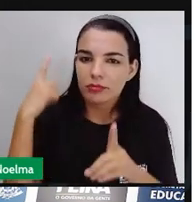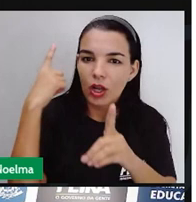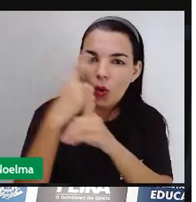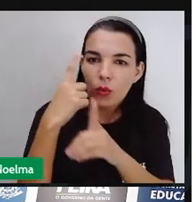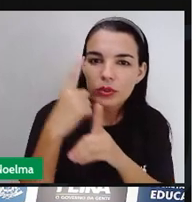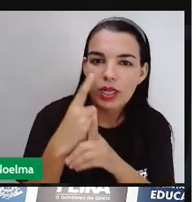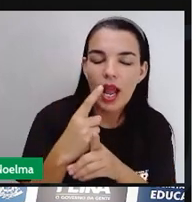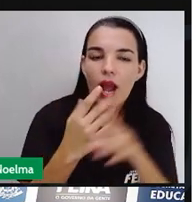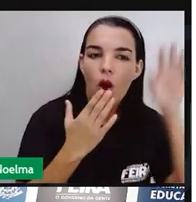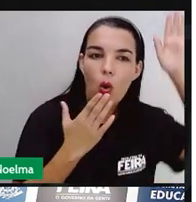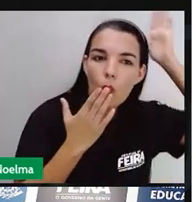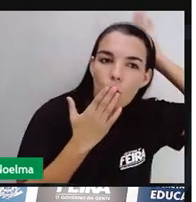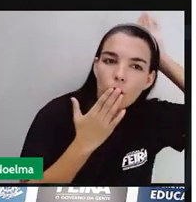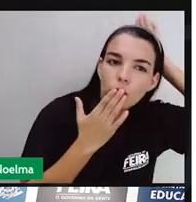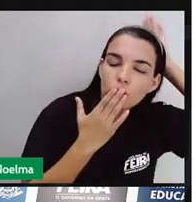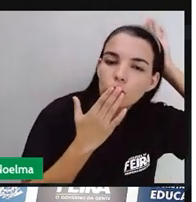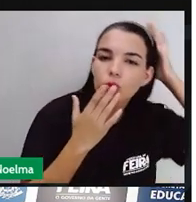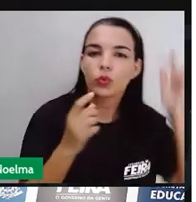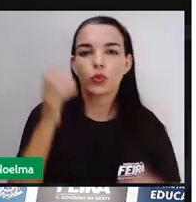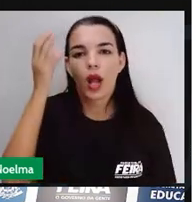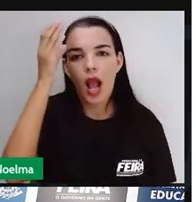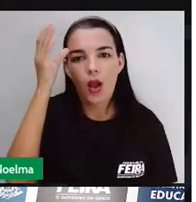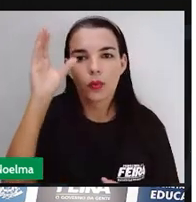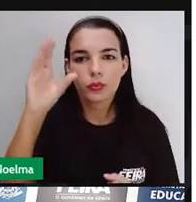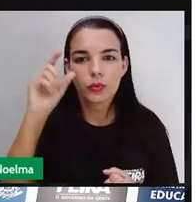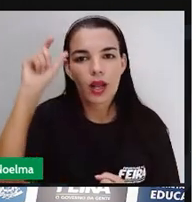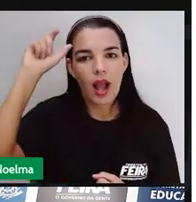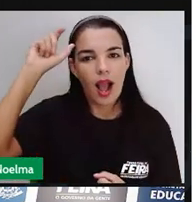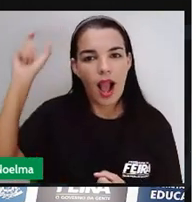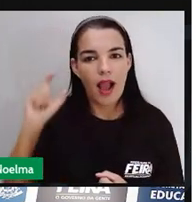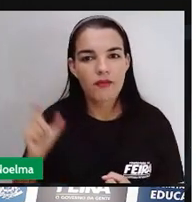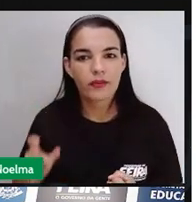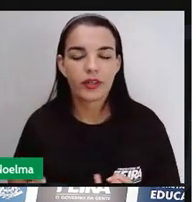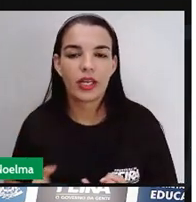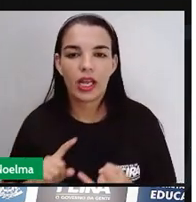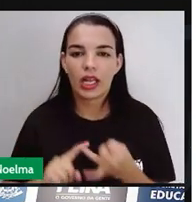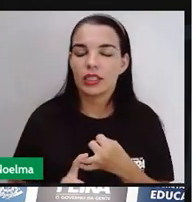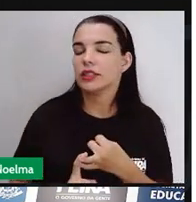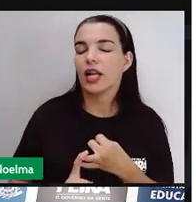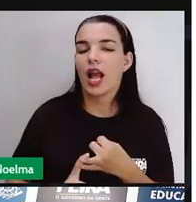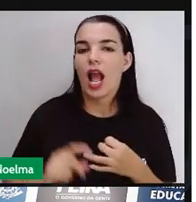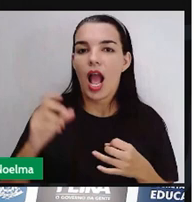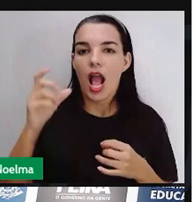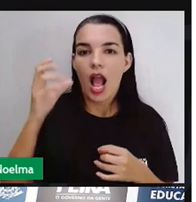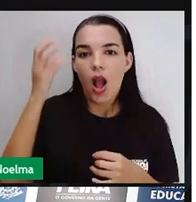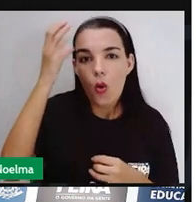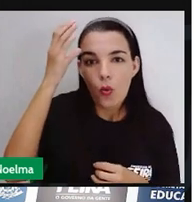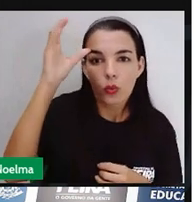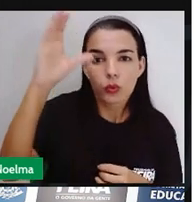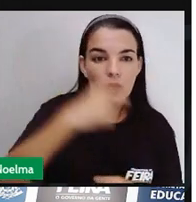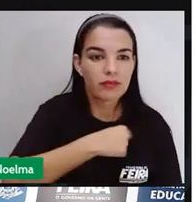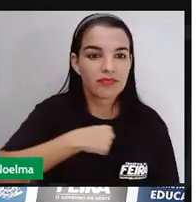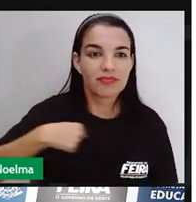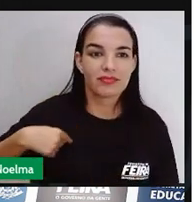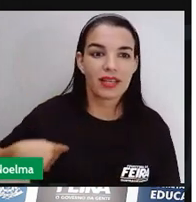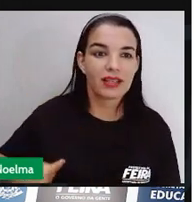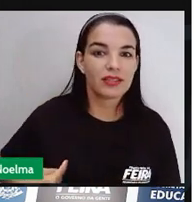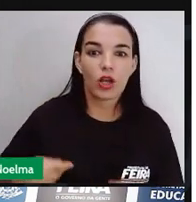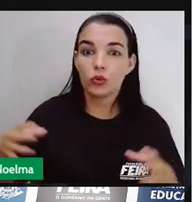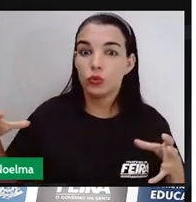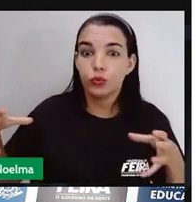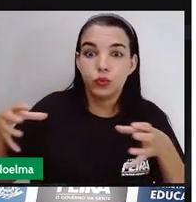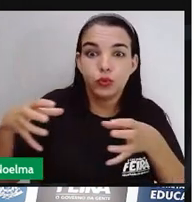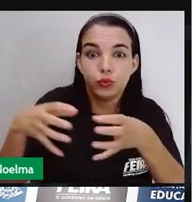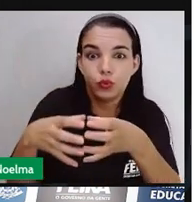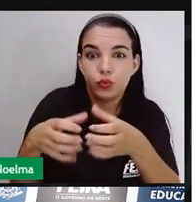cultura africana, a cultura europeia, com os países europeus, a cultura asiática, tudo em um único